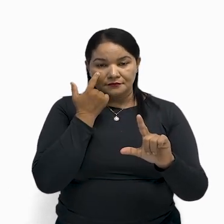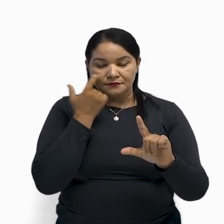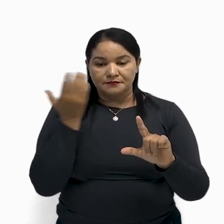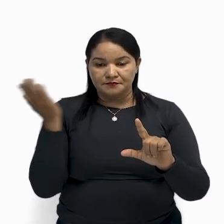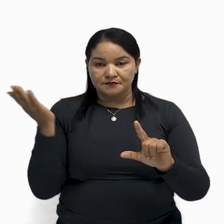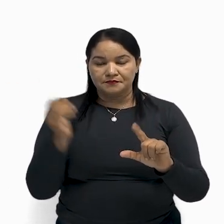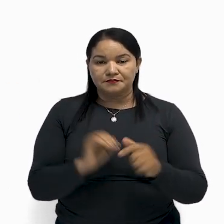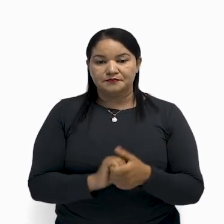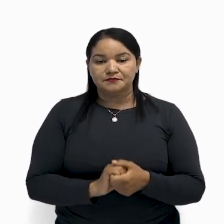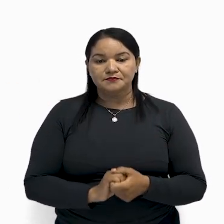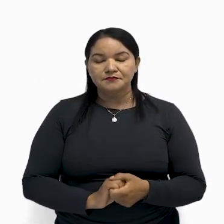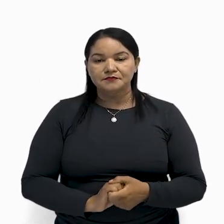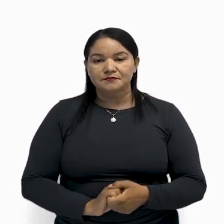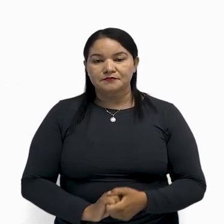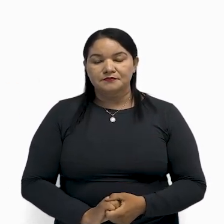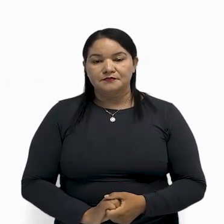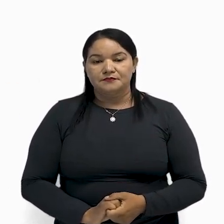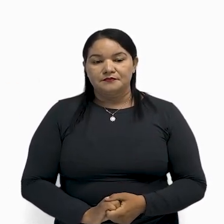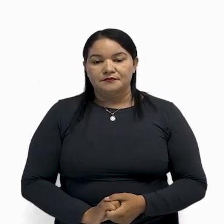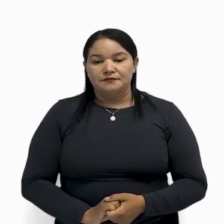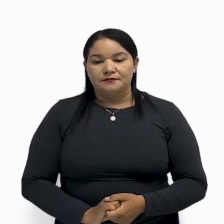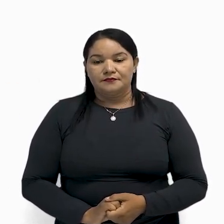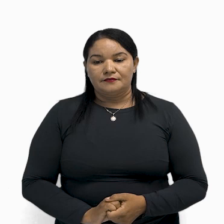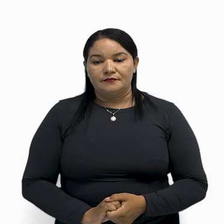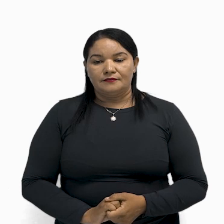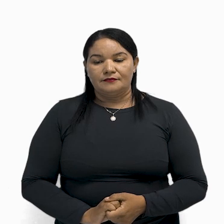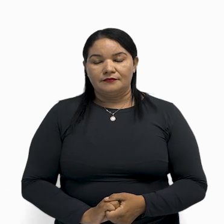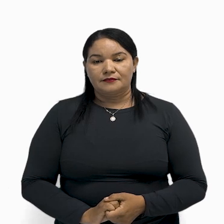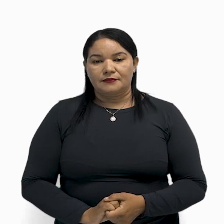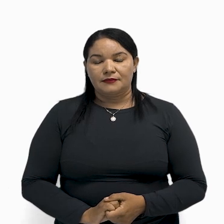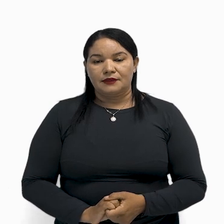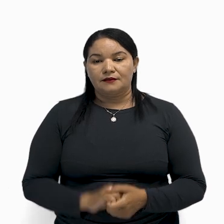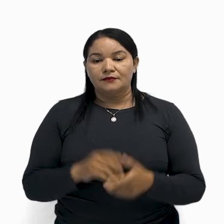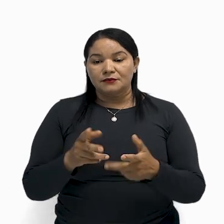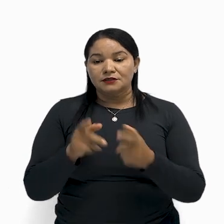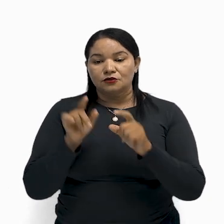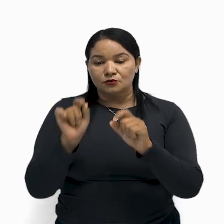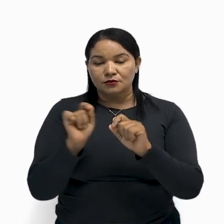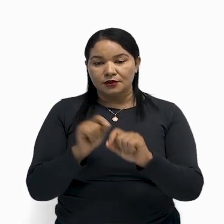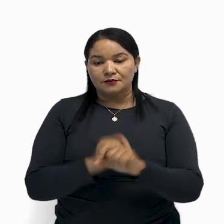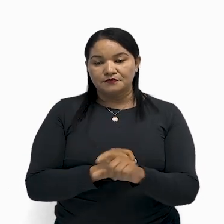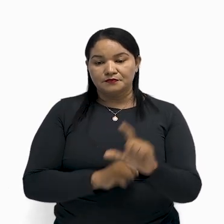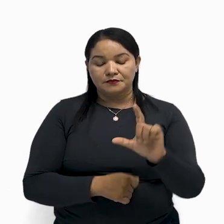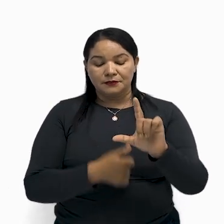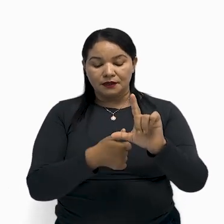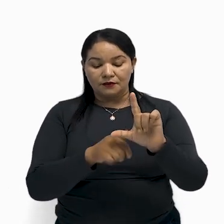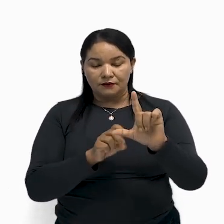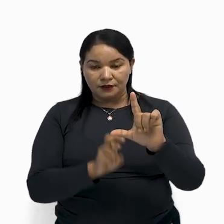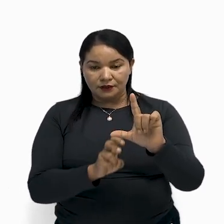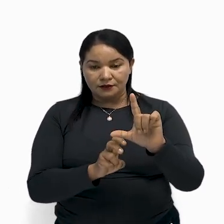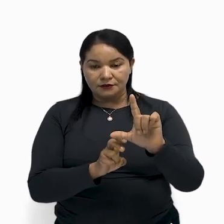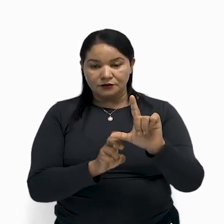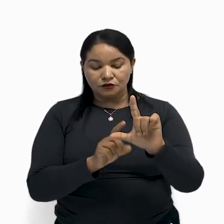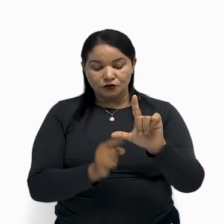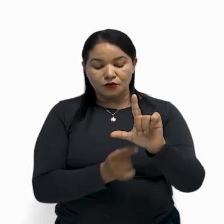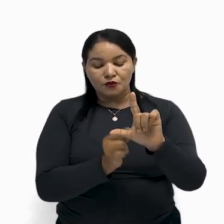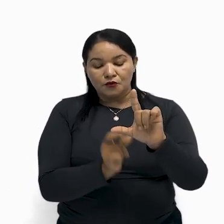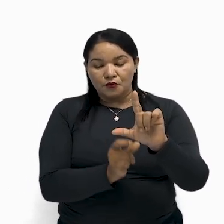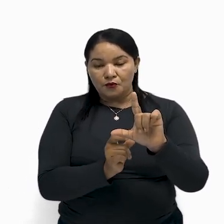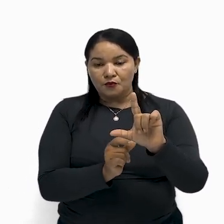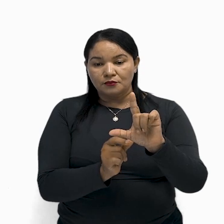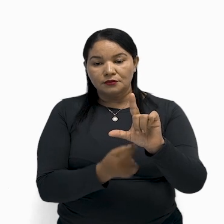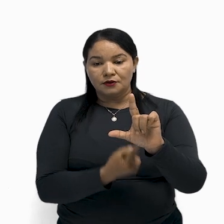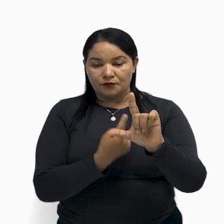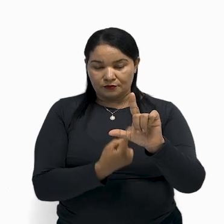o triângulo maior, ele vale 15 mais esse outro pedacinho aqui, que é 1.